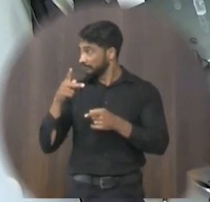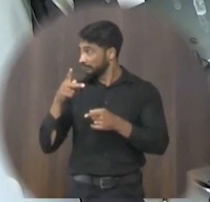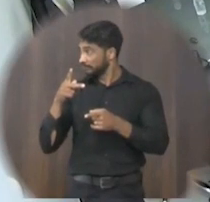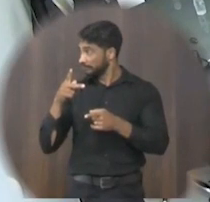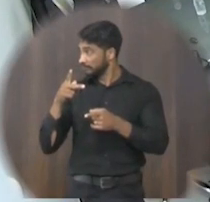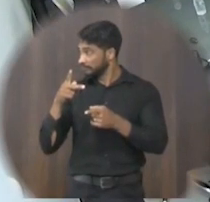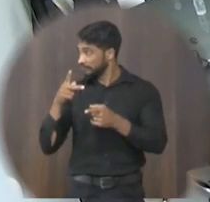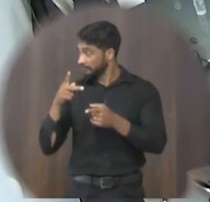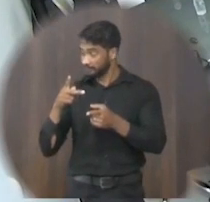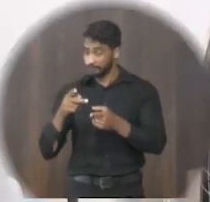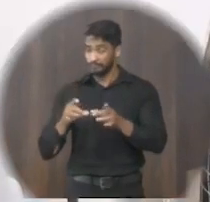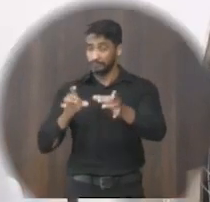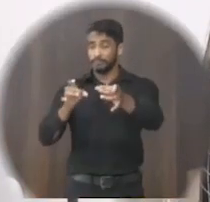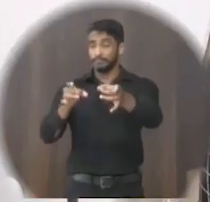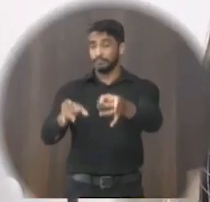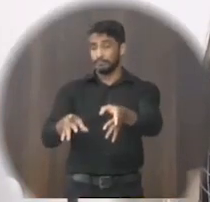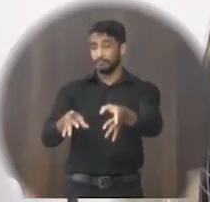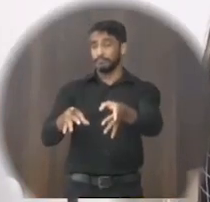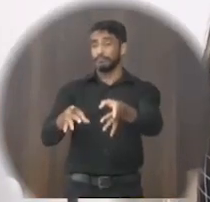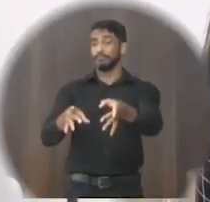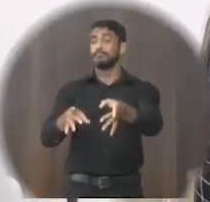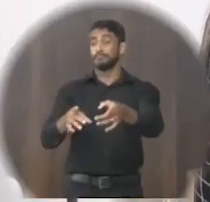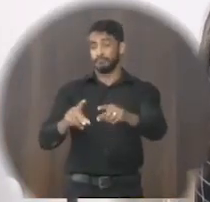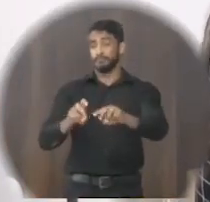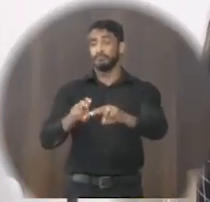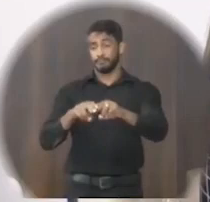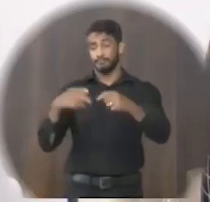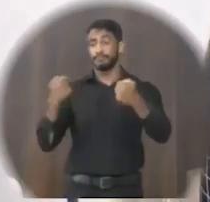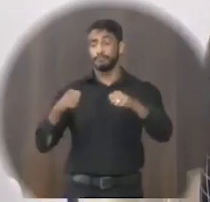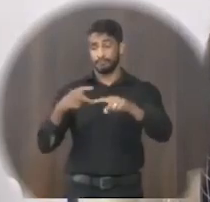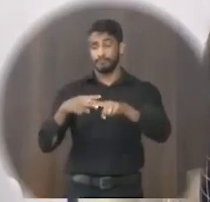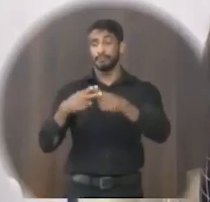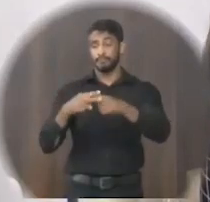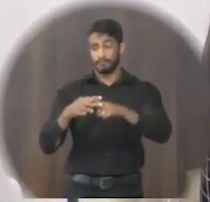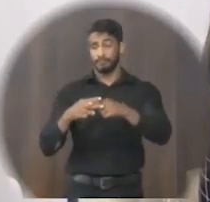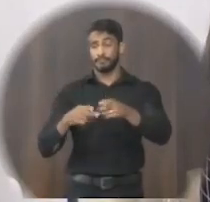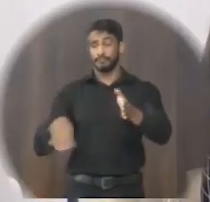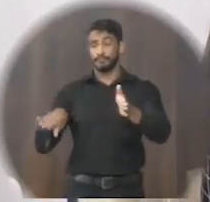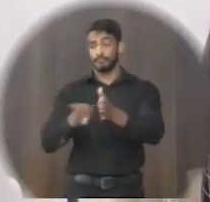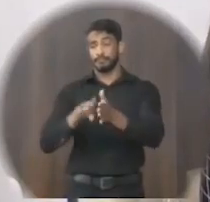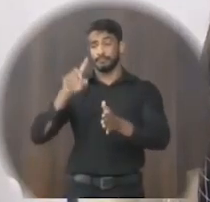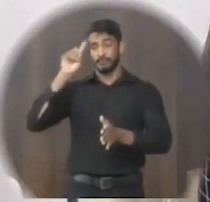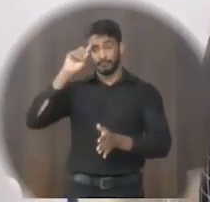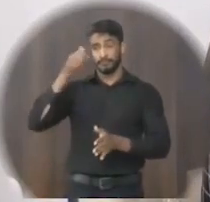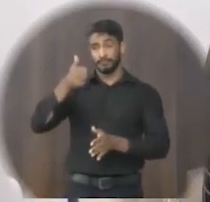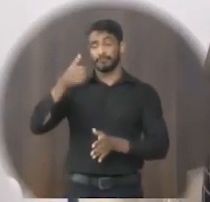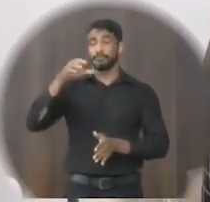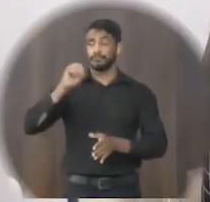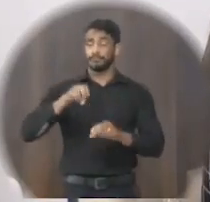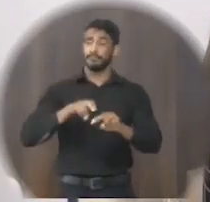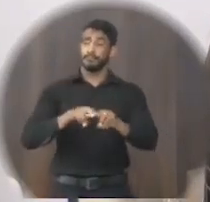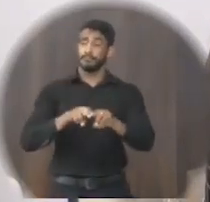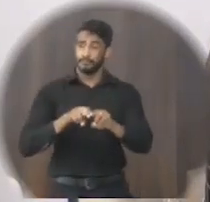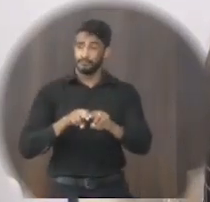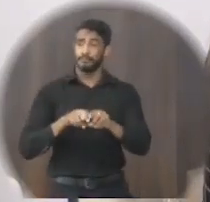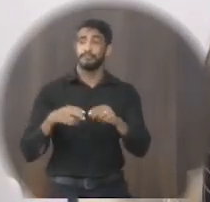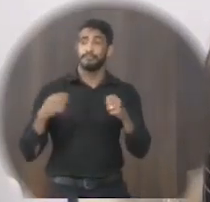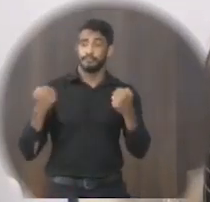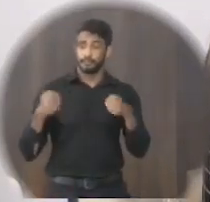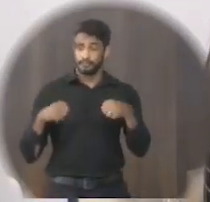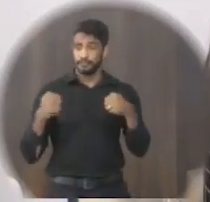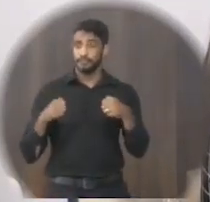entregar os cargos então tem que ser resolvido até o dia 10 justamente por isso que